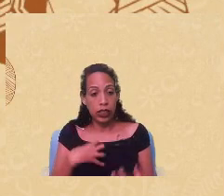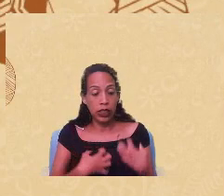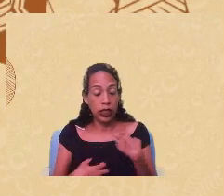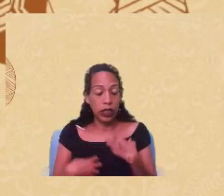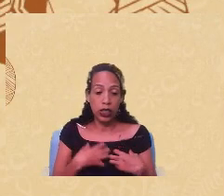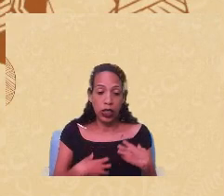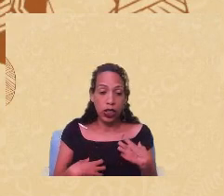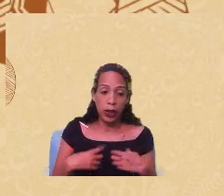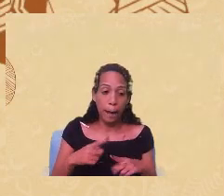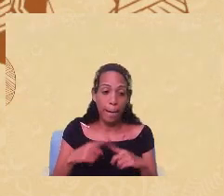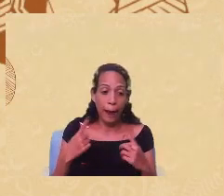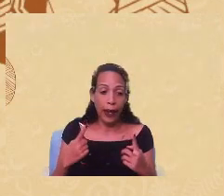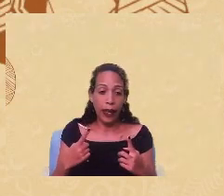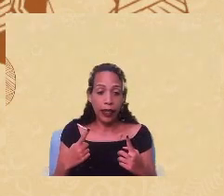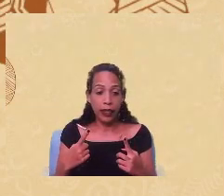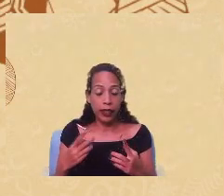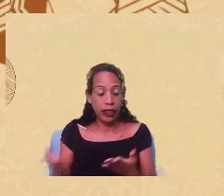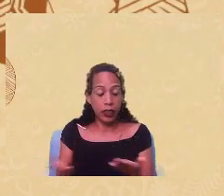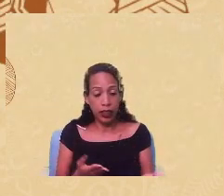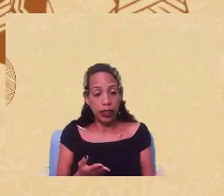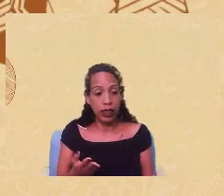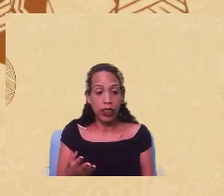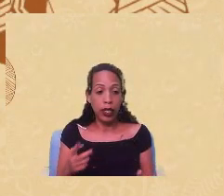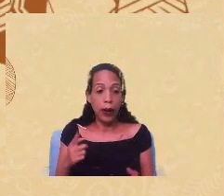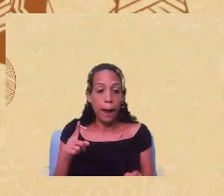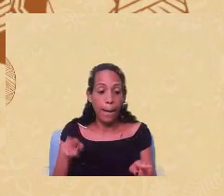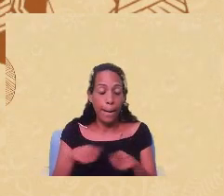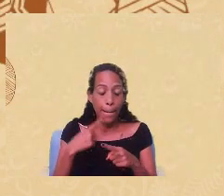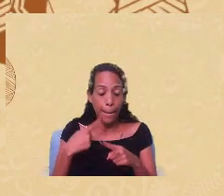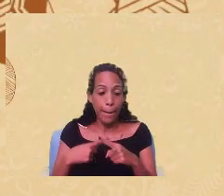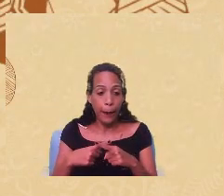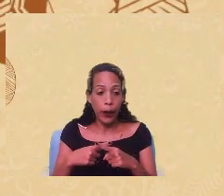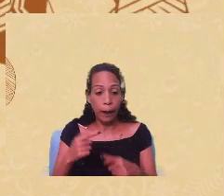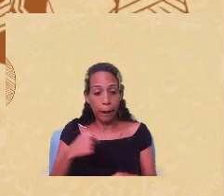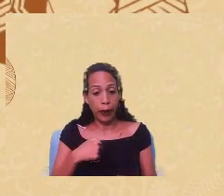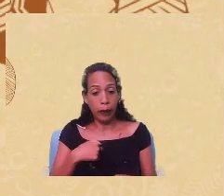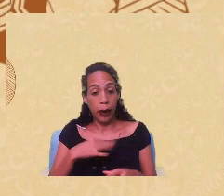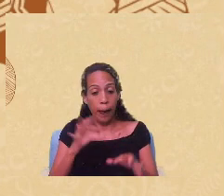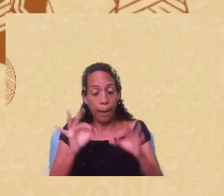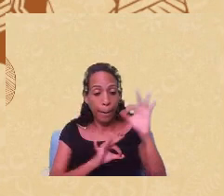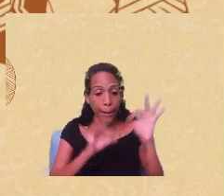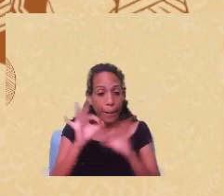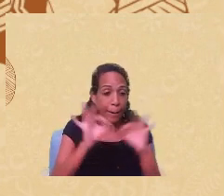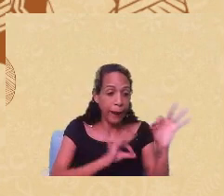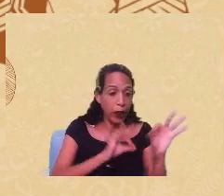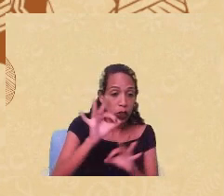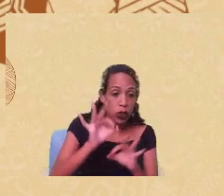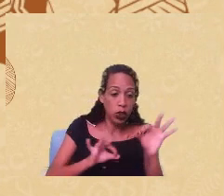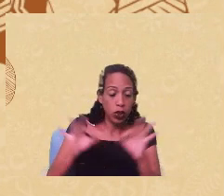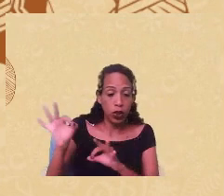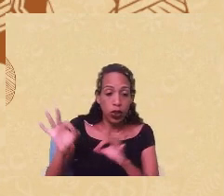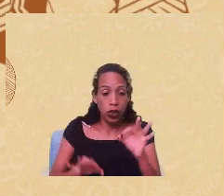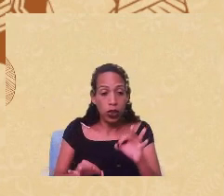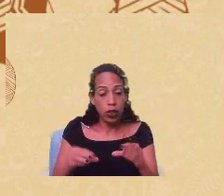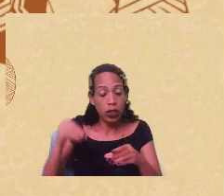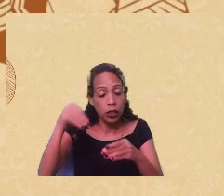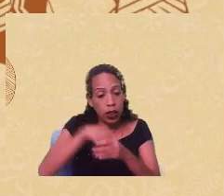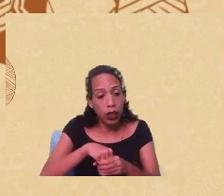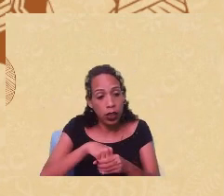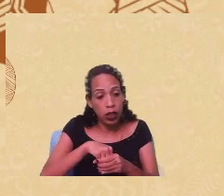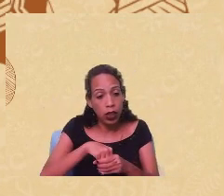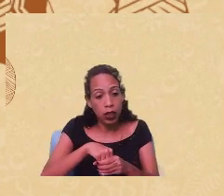mas eu estou trazendo isso porque de fato para mim essa produção da Bento ela é